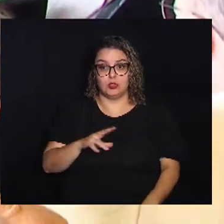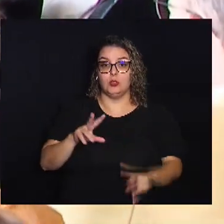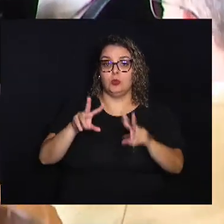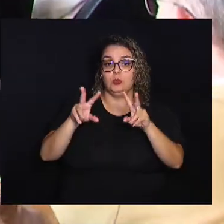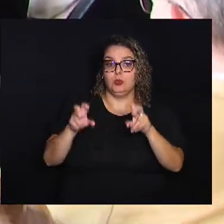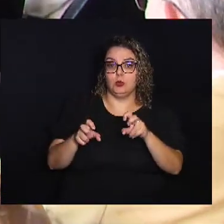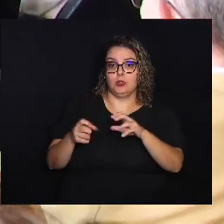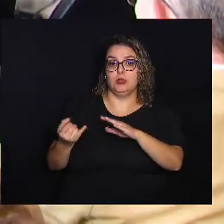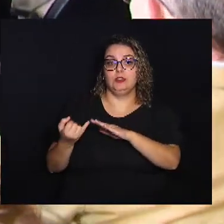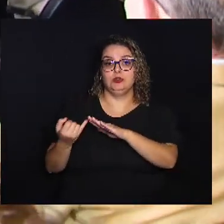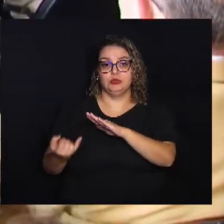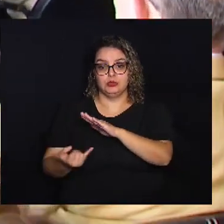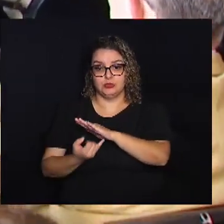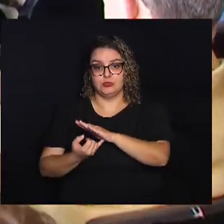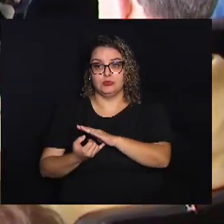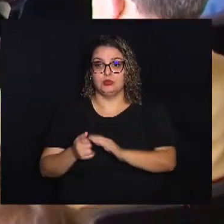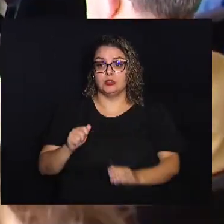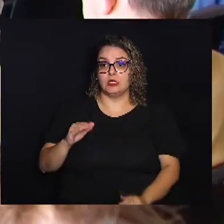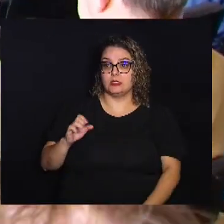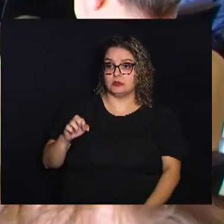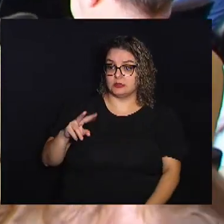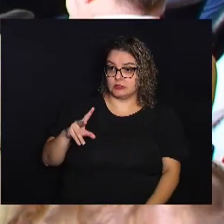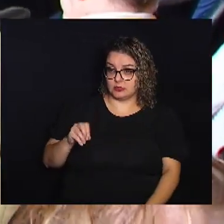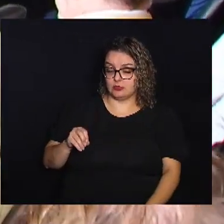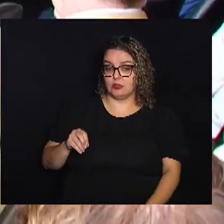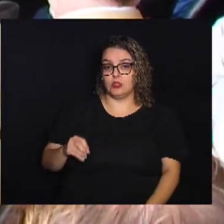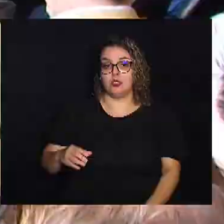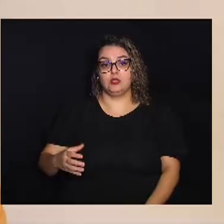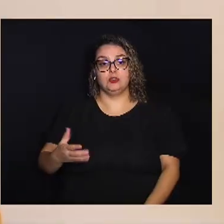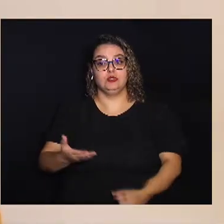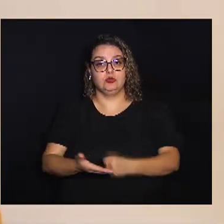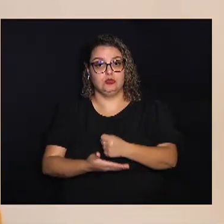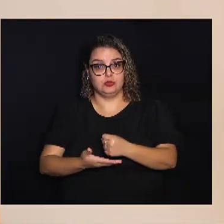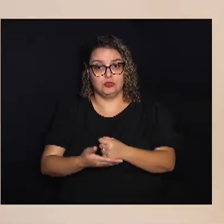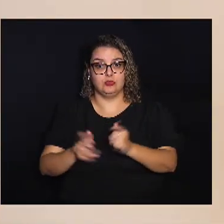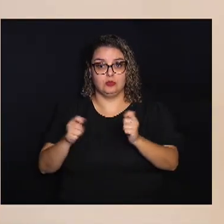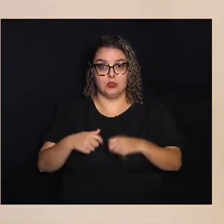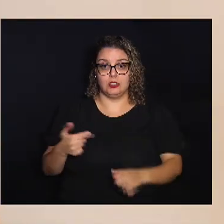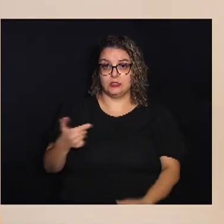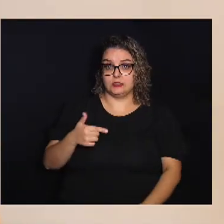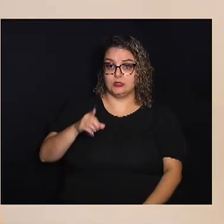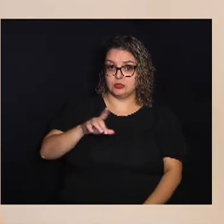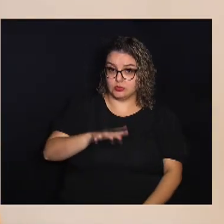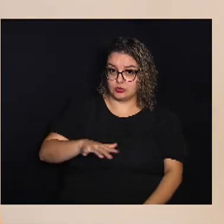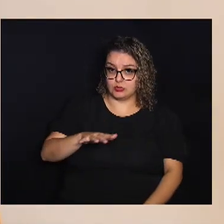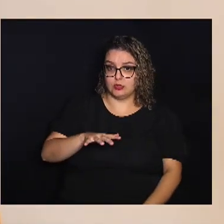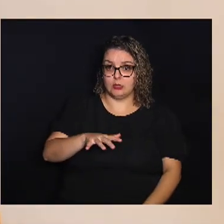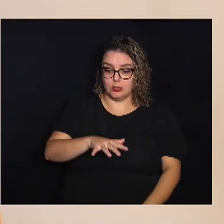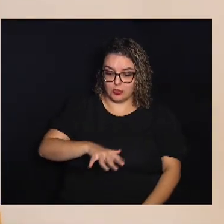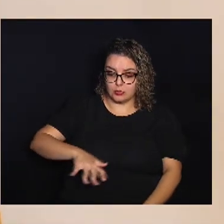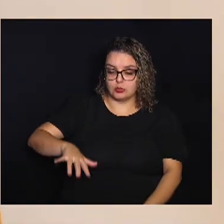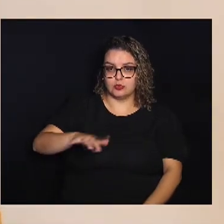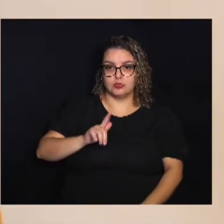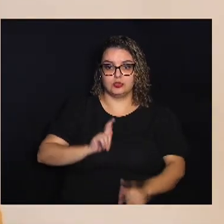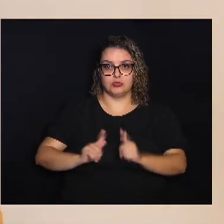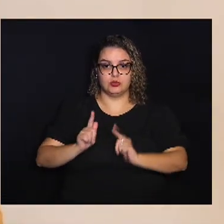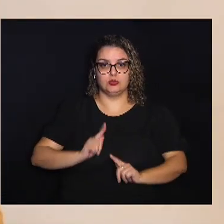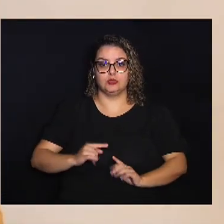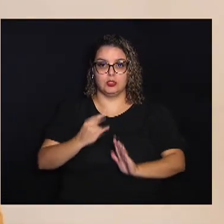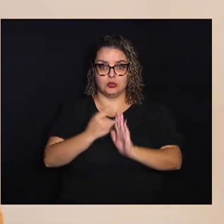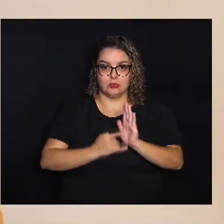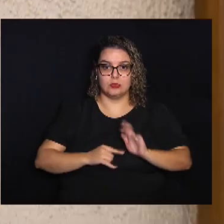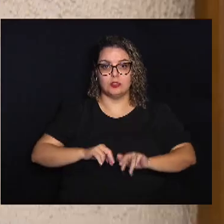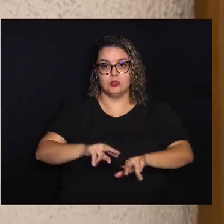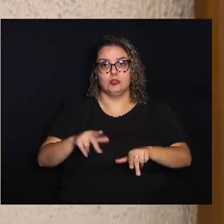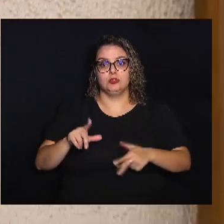Instituições E seus acervos Fontes E potenciais Segundo o diretor Do departamento De gestão Documental Do